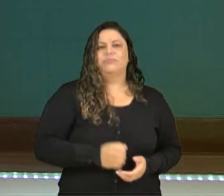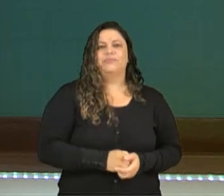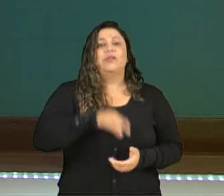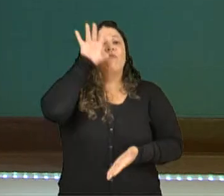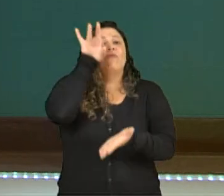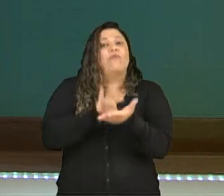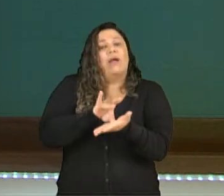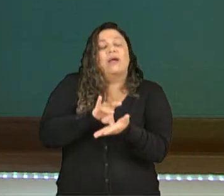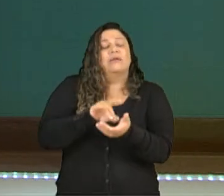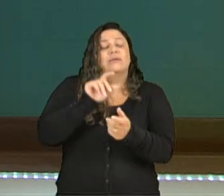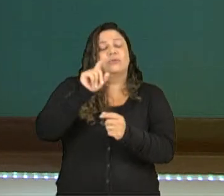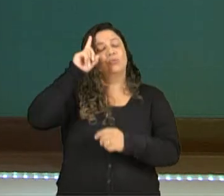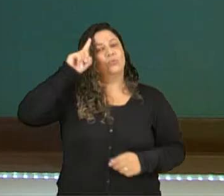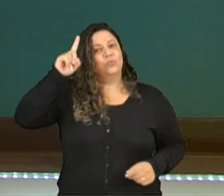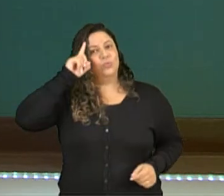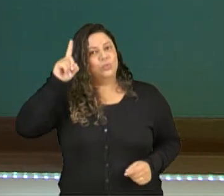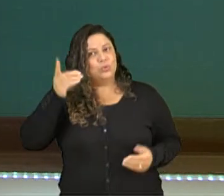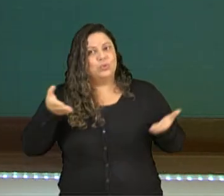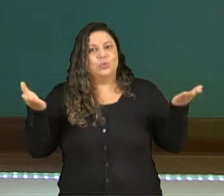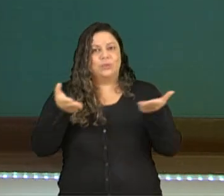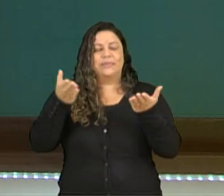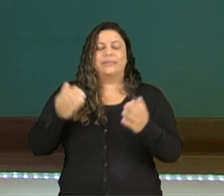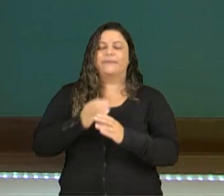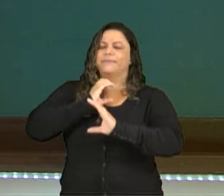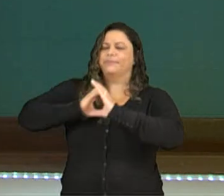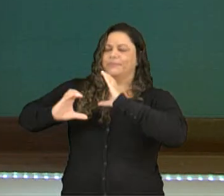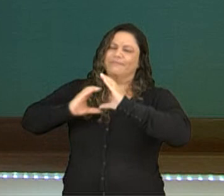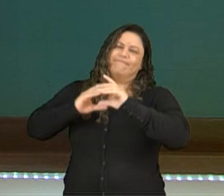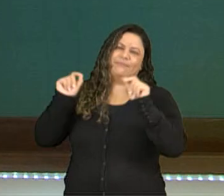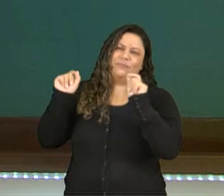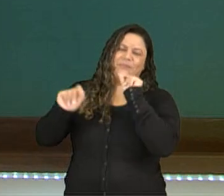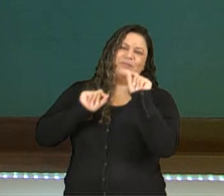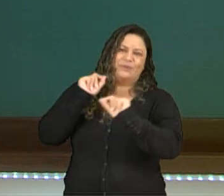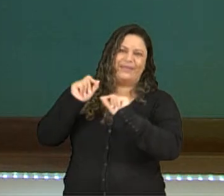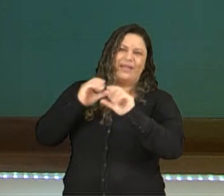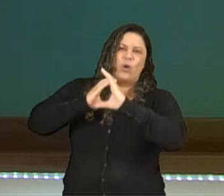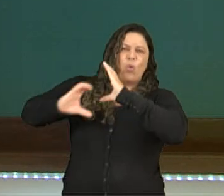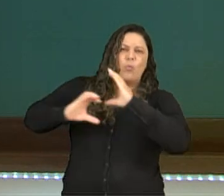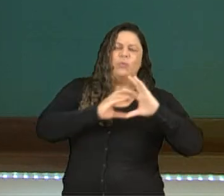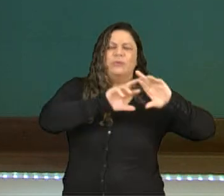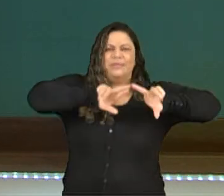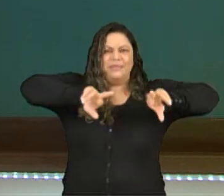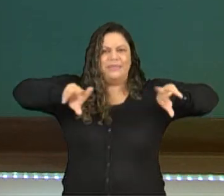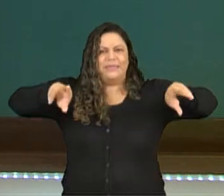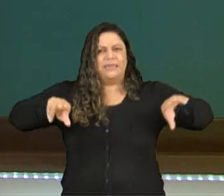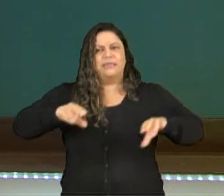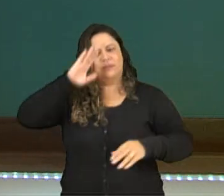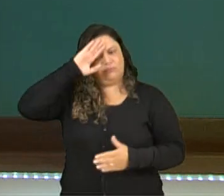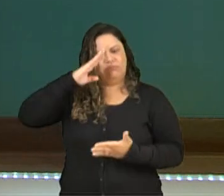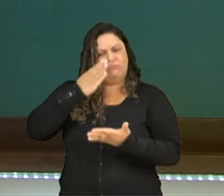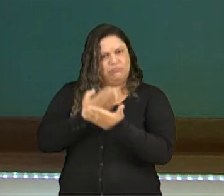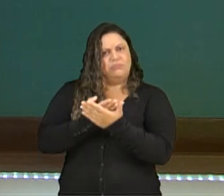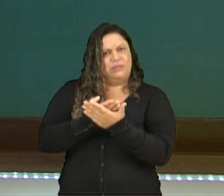cotidianos. Fonte confiável na qual se pode crer. Então os fatos